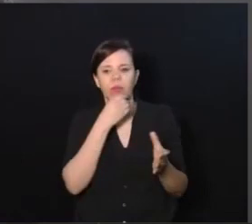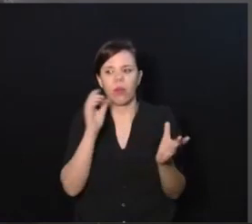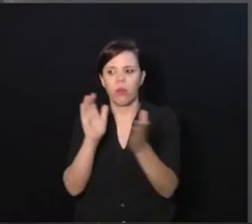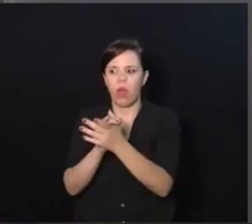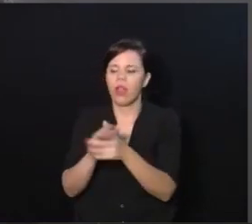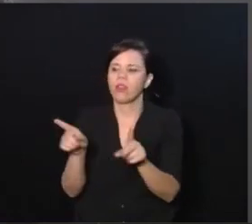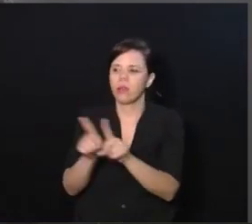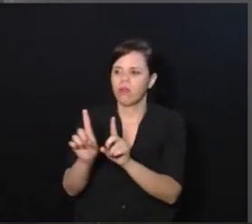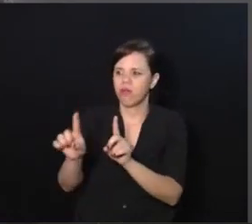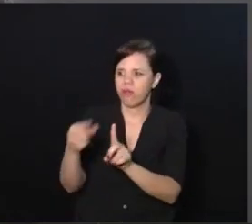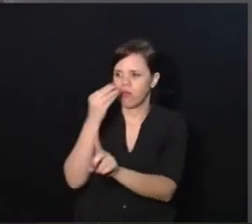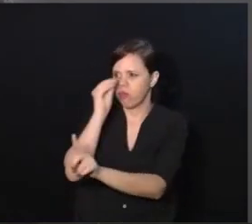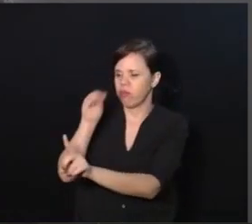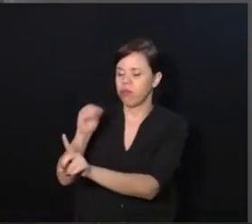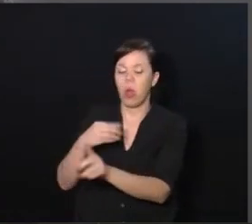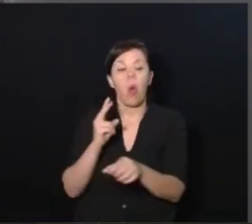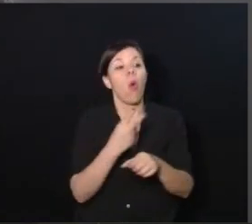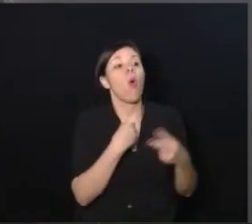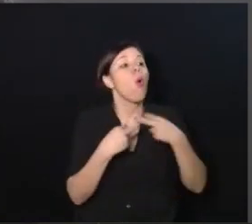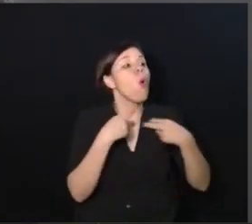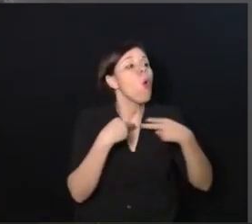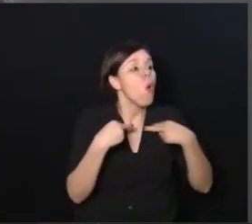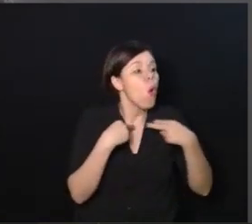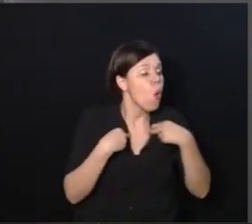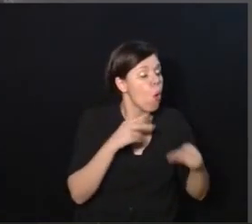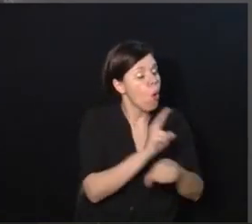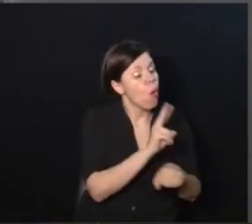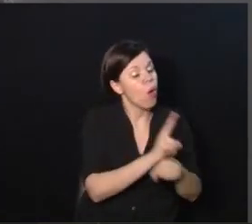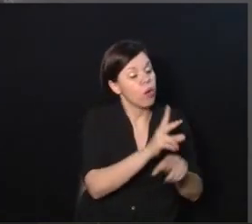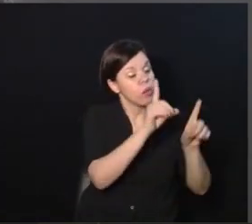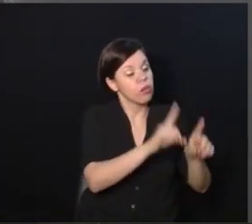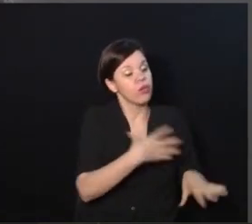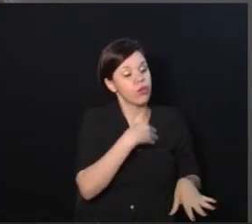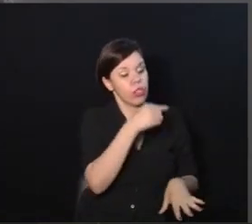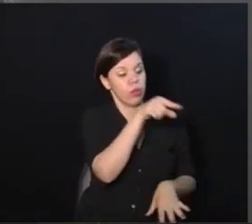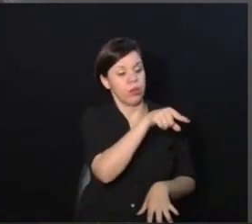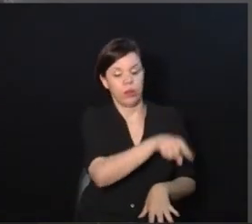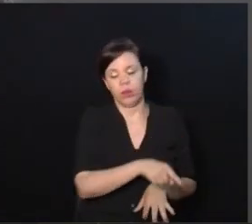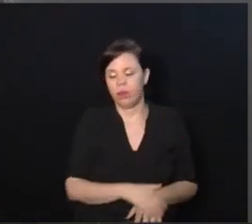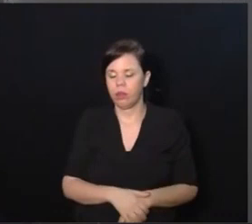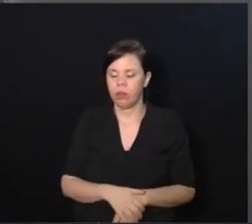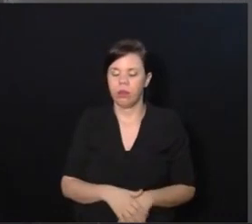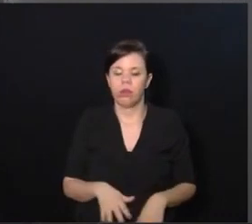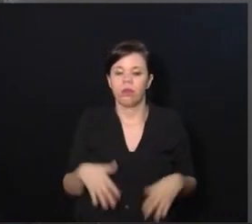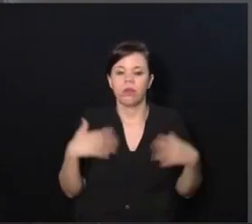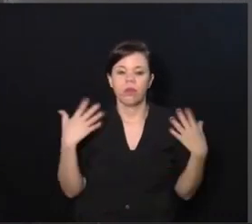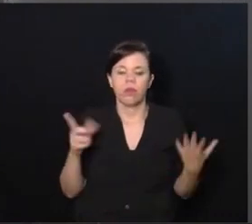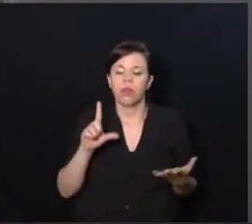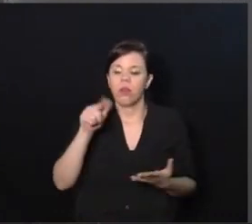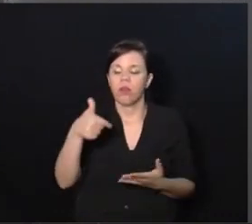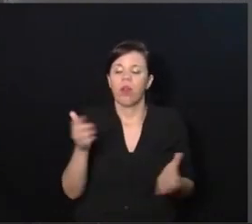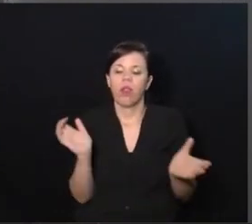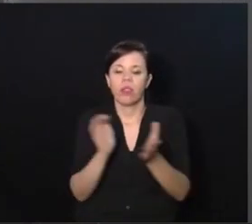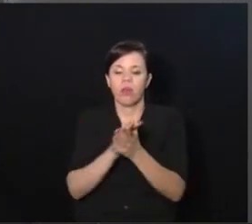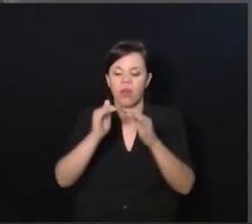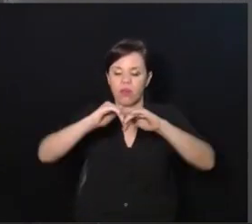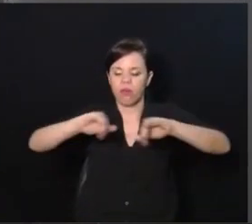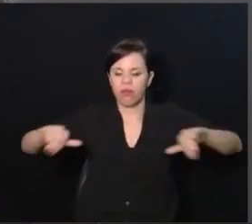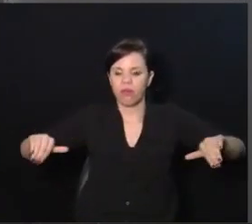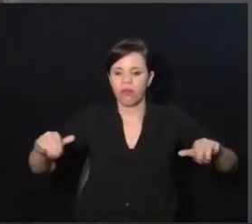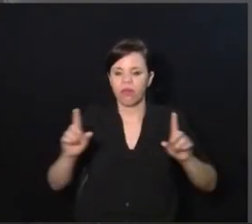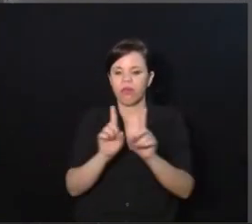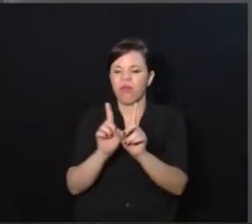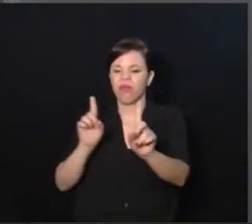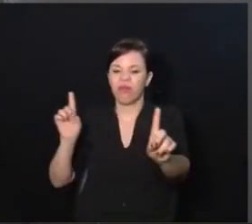rejeitado porque a mãe está ocupada demais com o filho que tem deficiência e aí daqui a pouco o casamento se desfaz, a coisa vai se